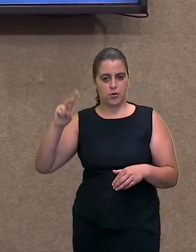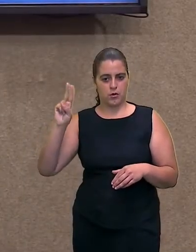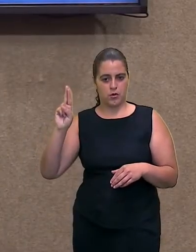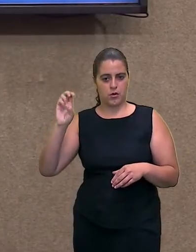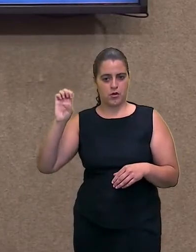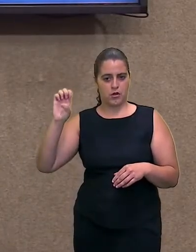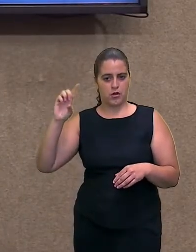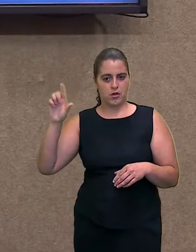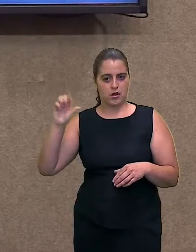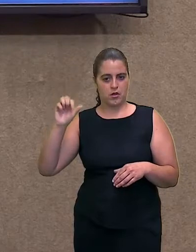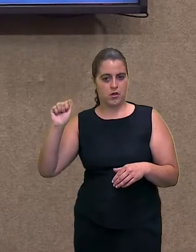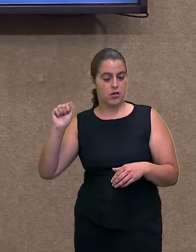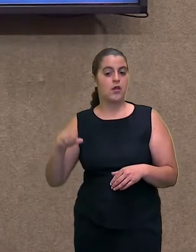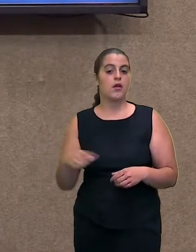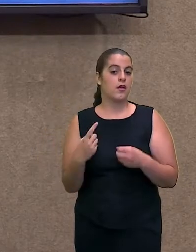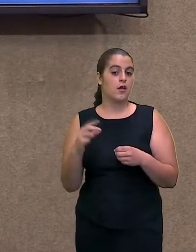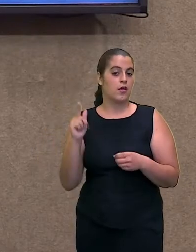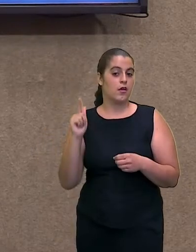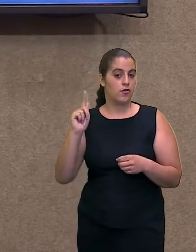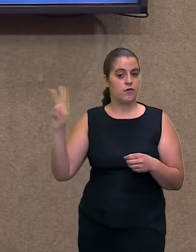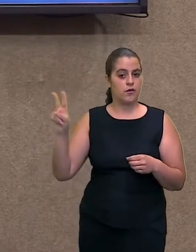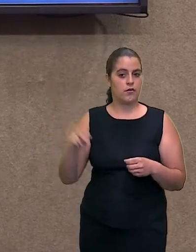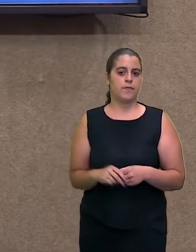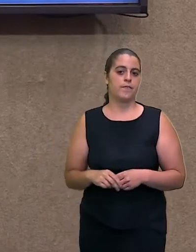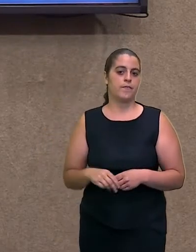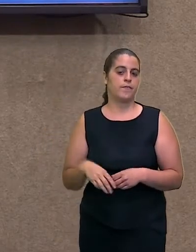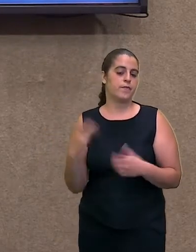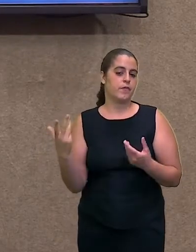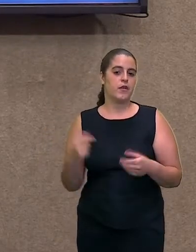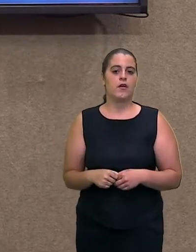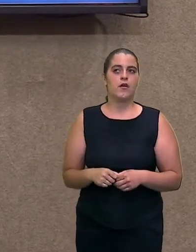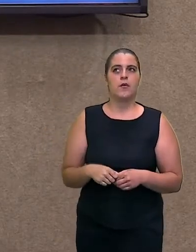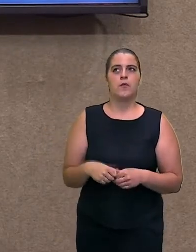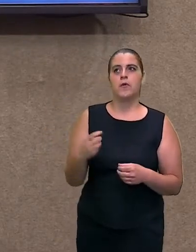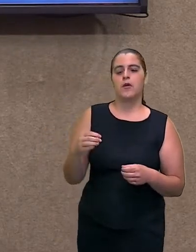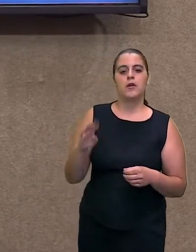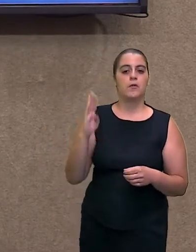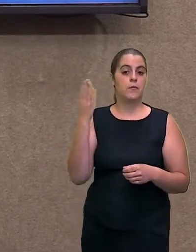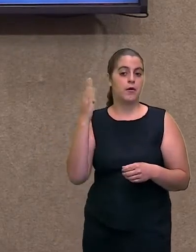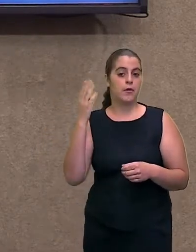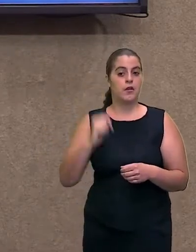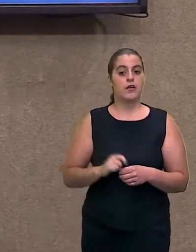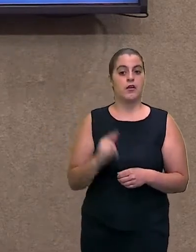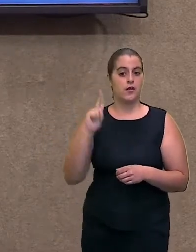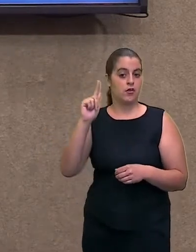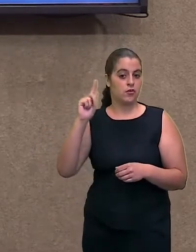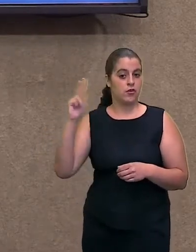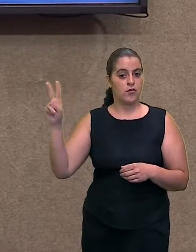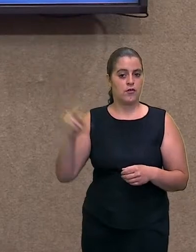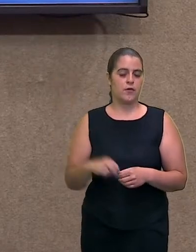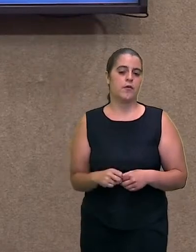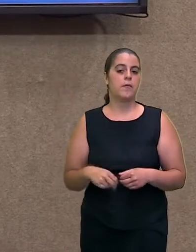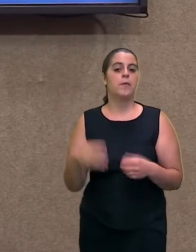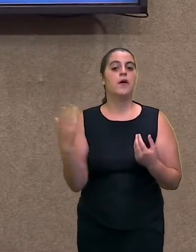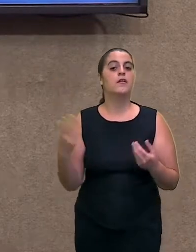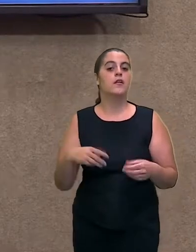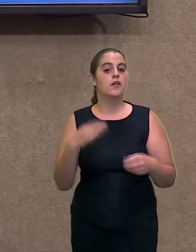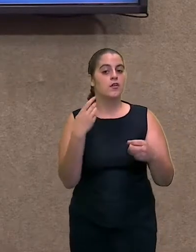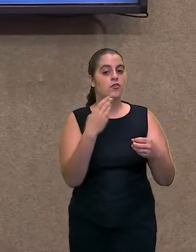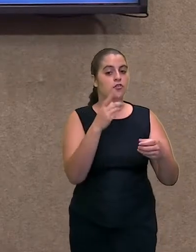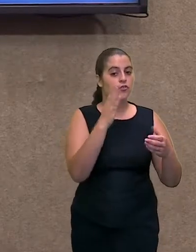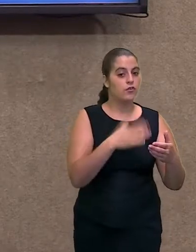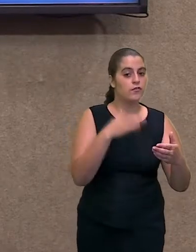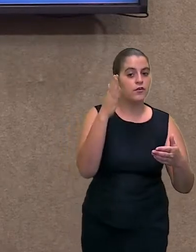pessoa mora no Pérola? É Valadares. Não, a cidade, ela é toda subdividida em bairros.